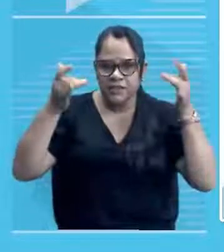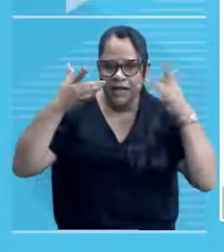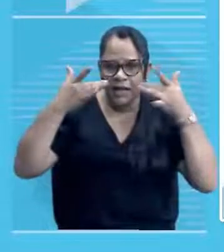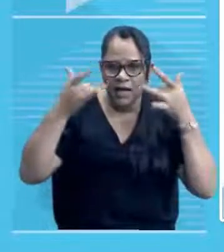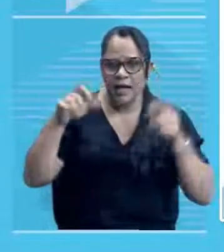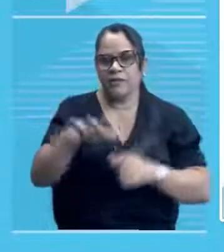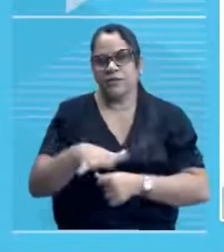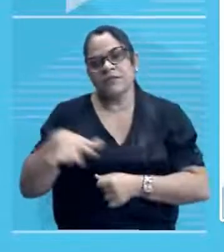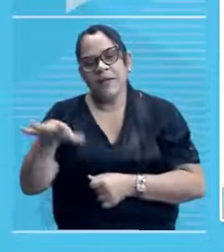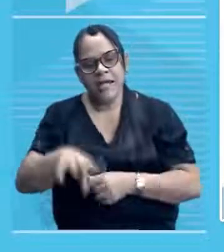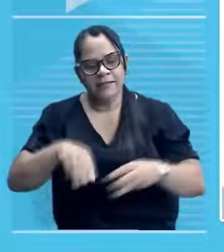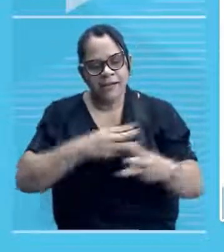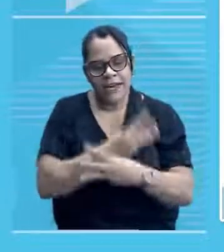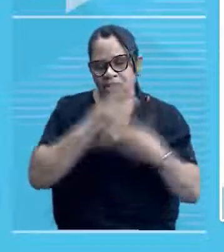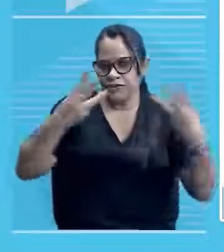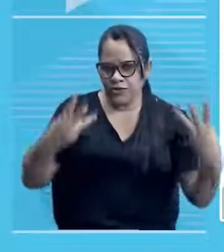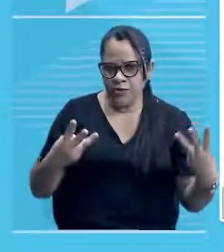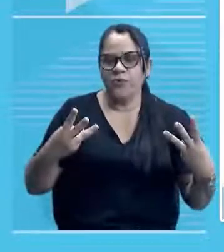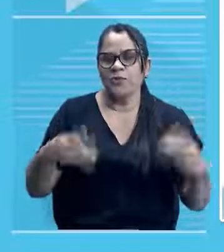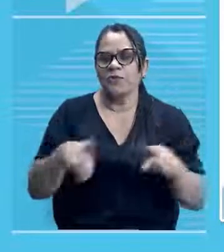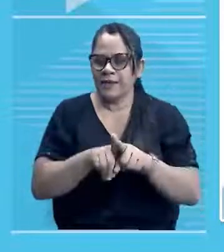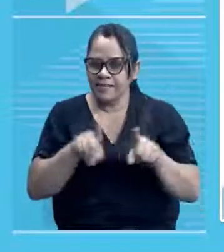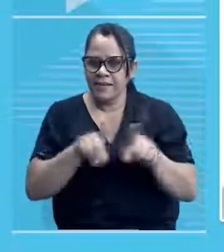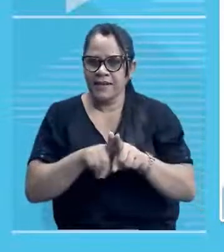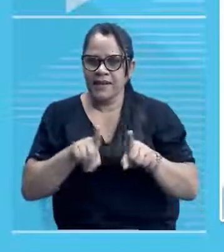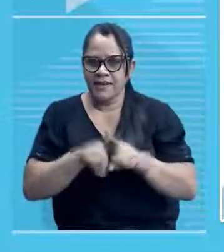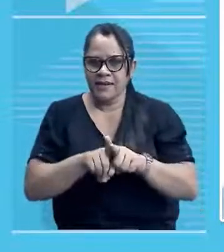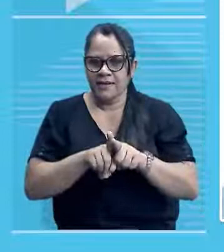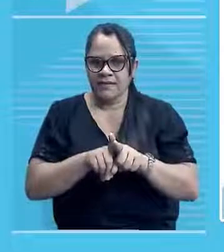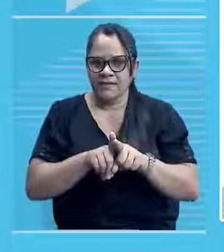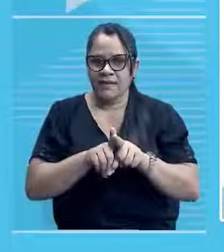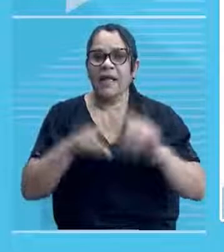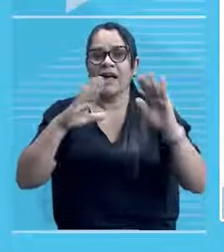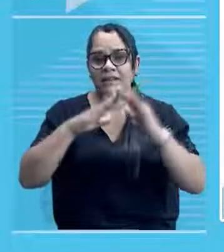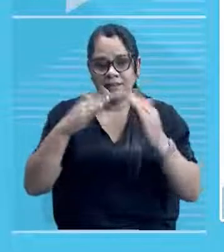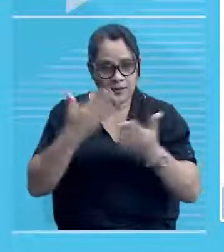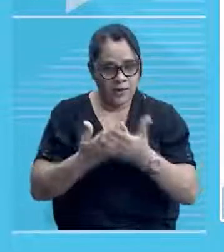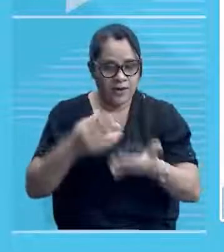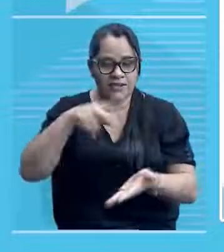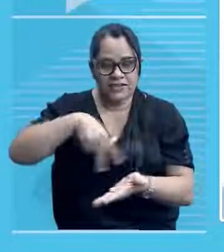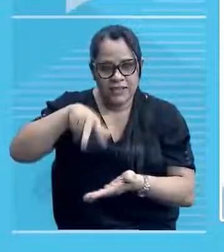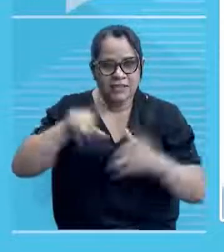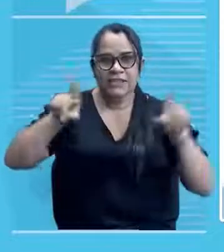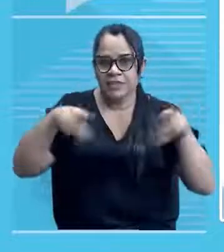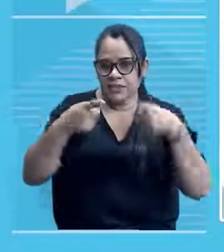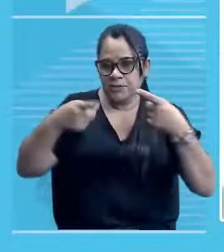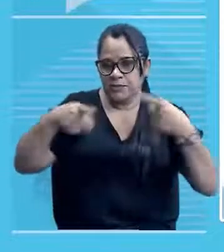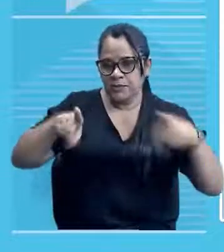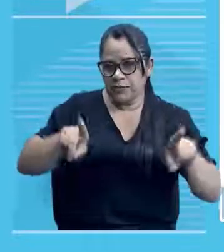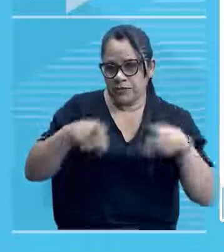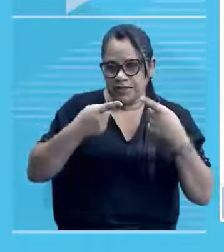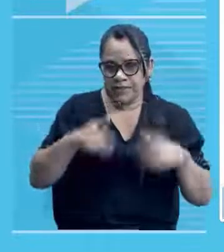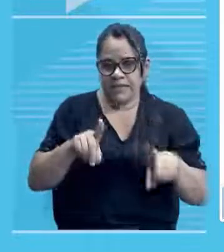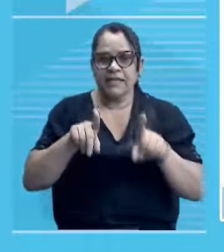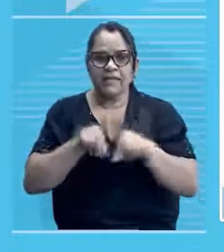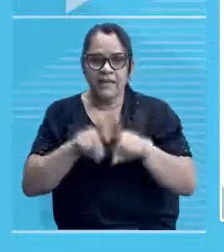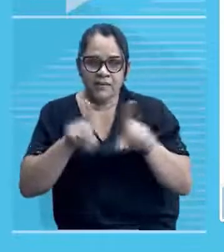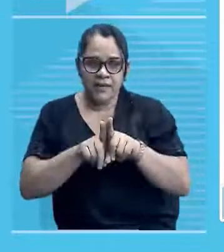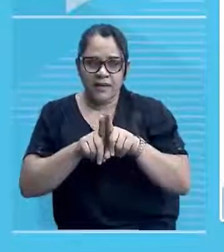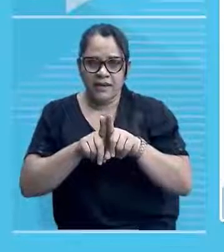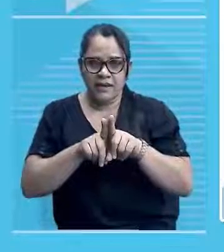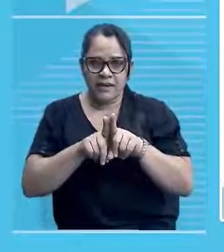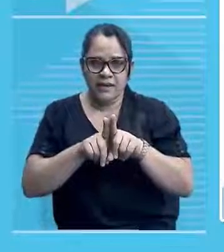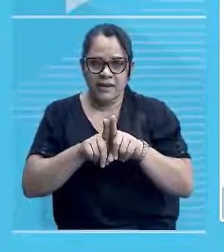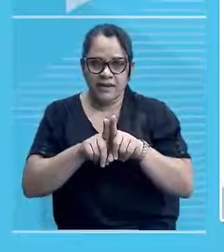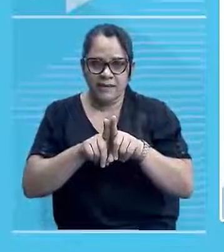espaço para show, espaço para show, né? As escolas de dança e música receberam